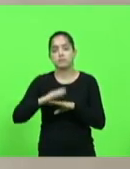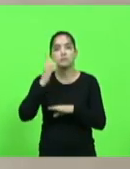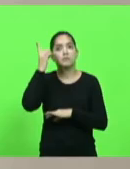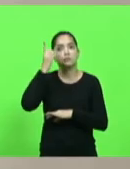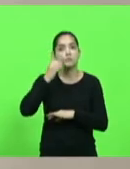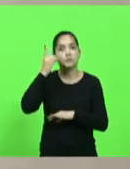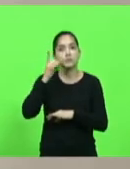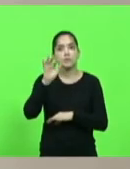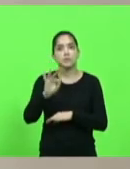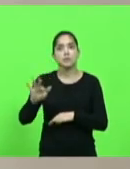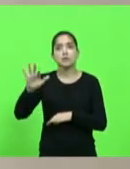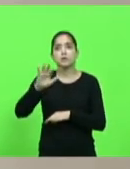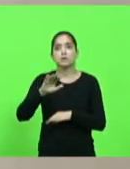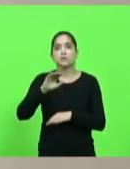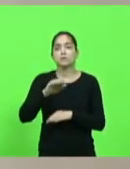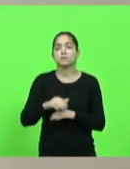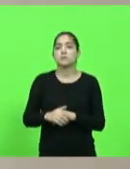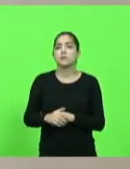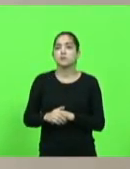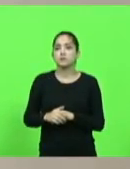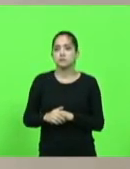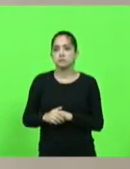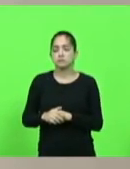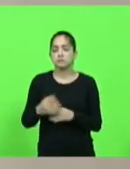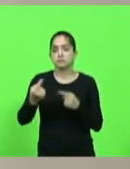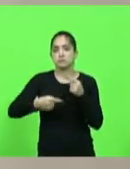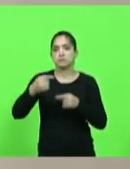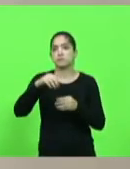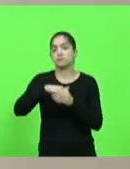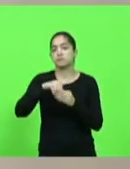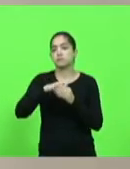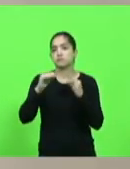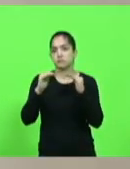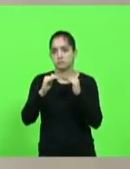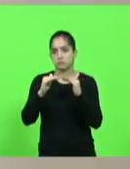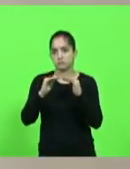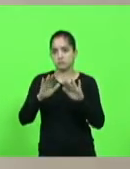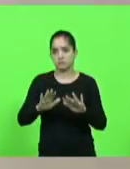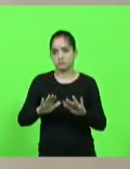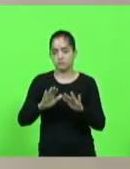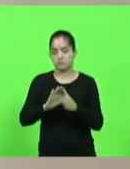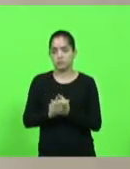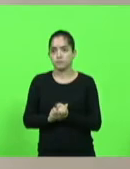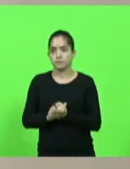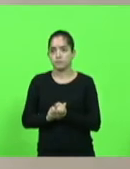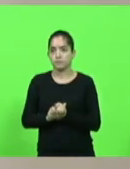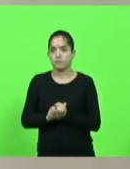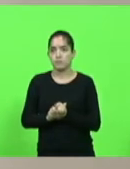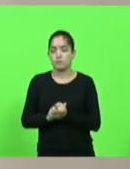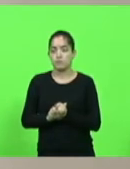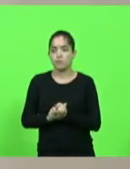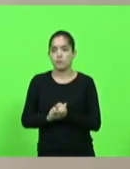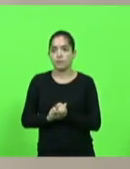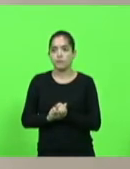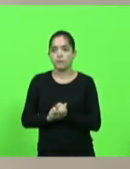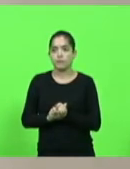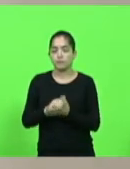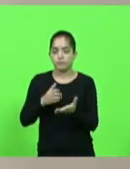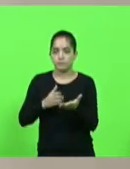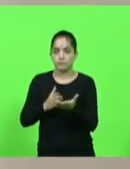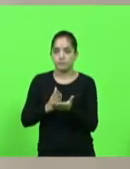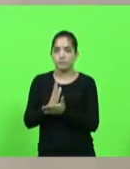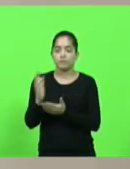federal Bia Kicis. É em discussão. Não havendo quem queira discutir em votação, deputados que aprovam, permaneçam como se encontra.